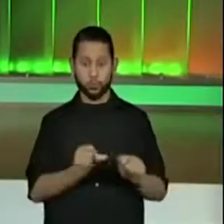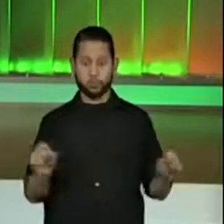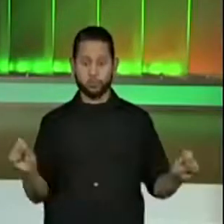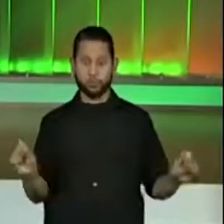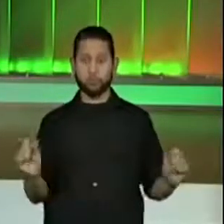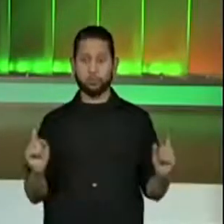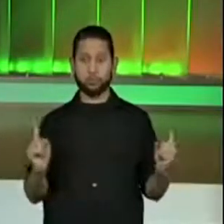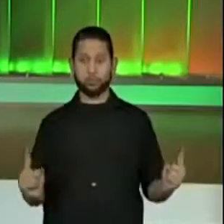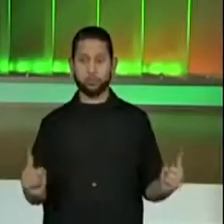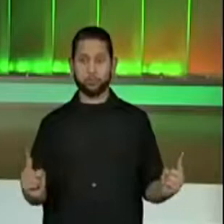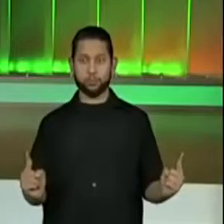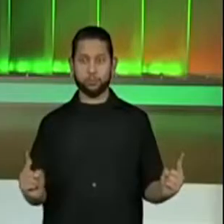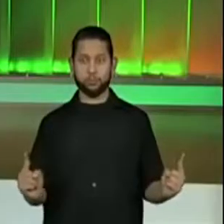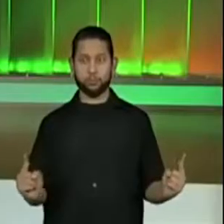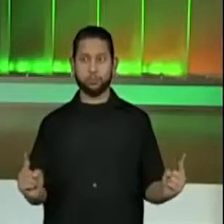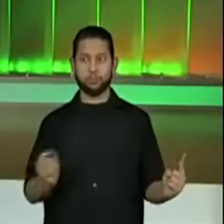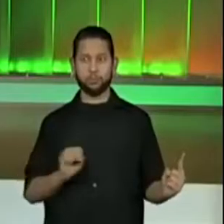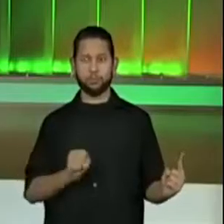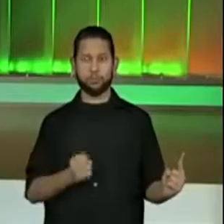81.